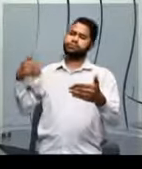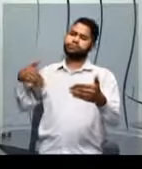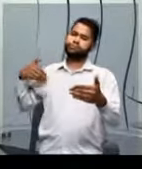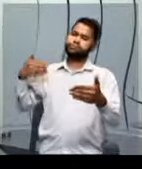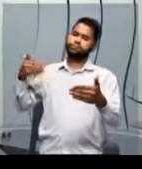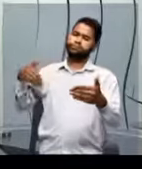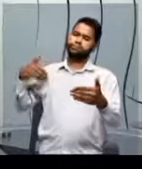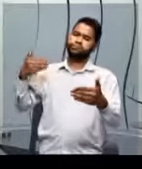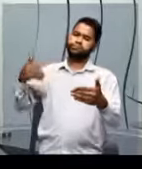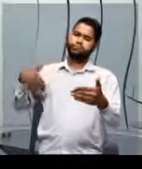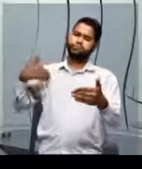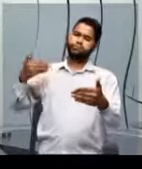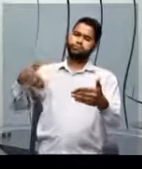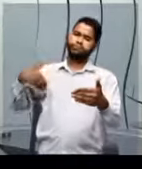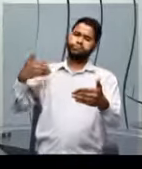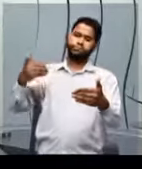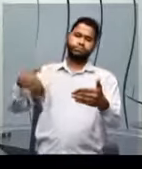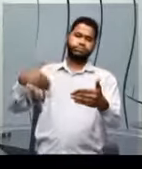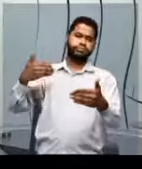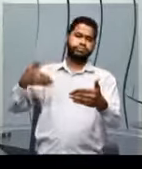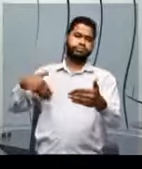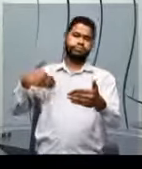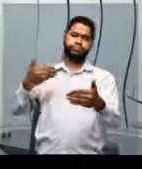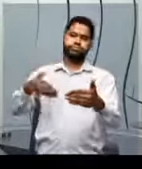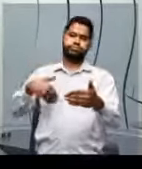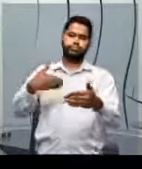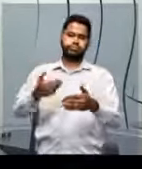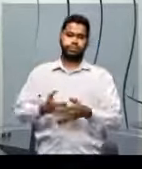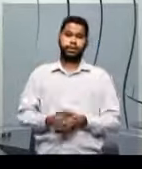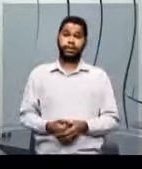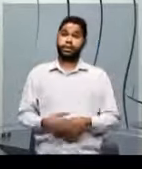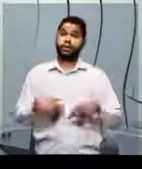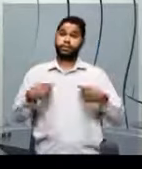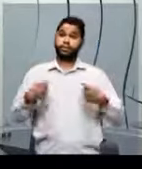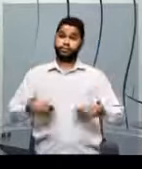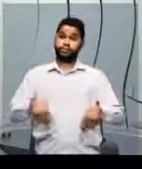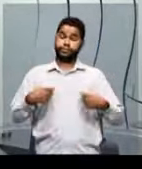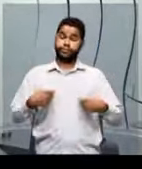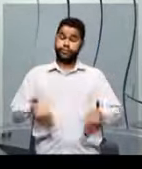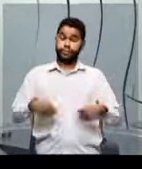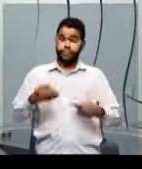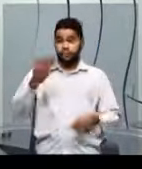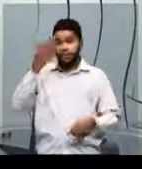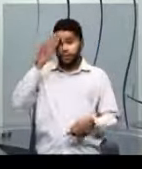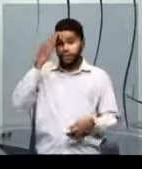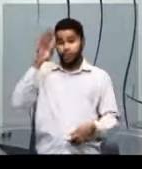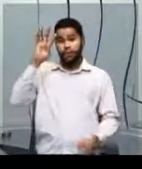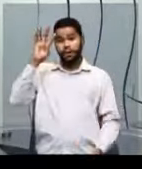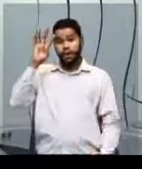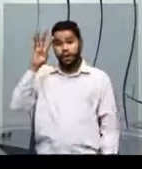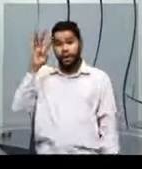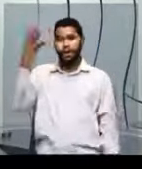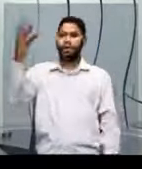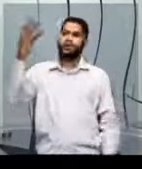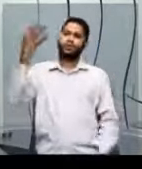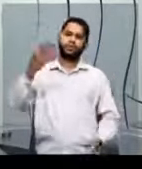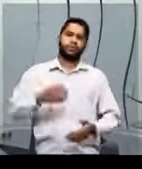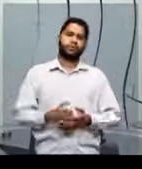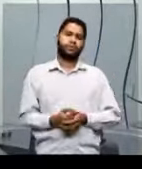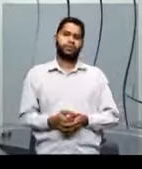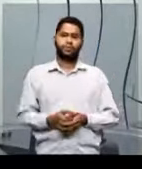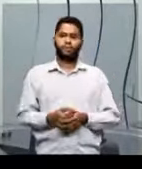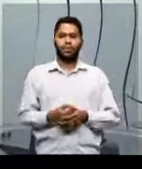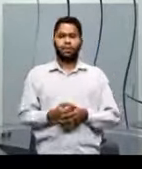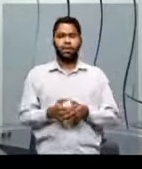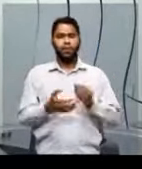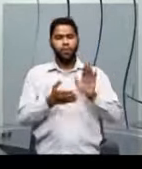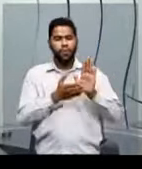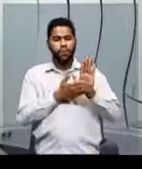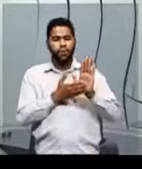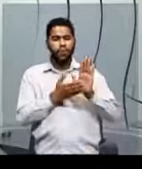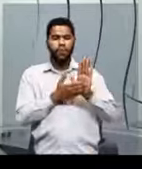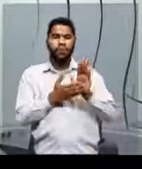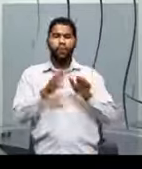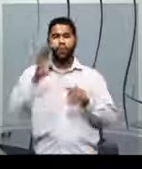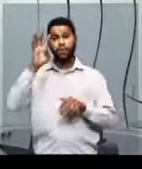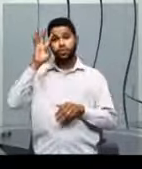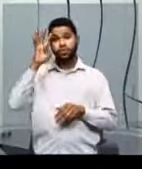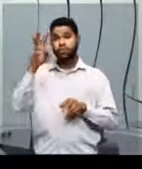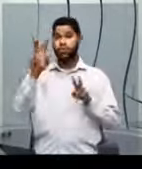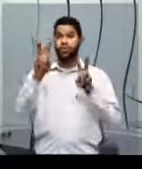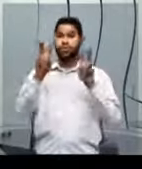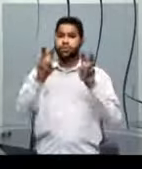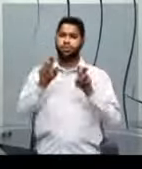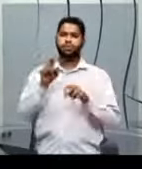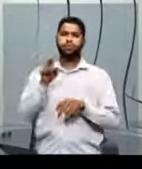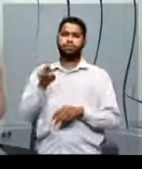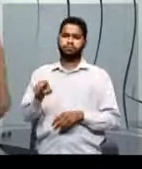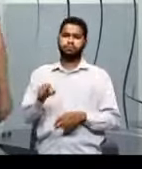Já durante um tempo. E a gente precisa saber resolver daí, ter propostas de solução sobre isso